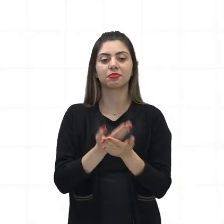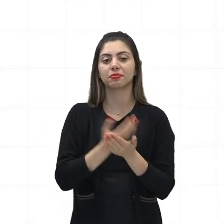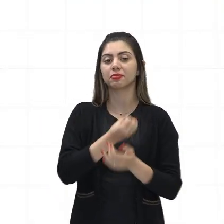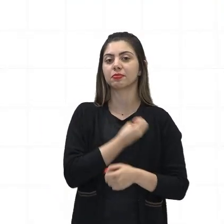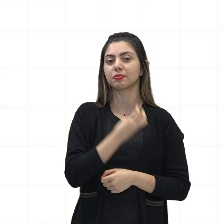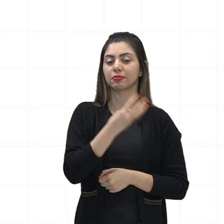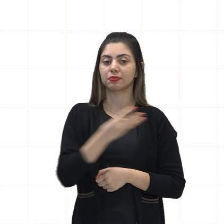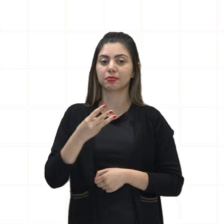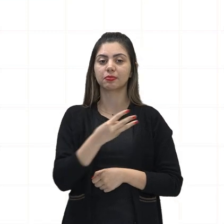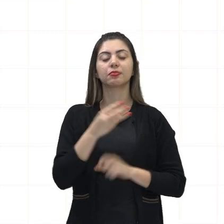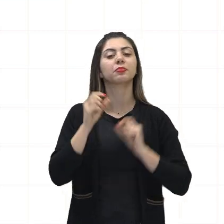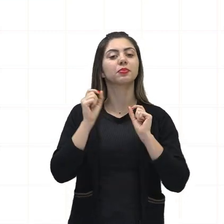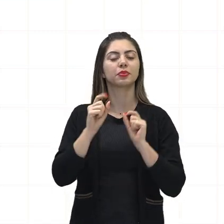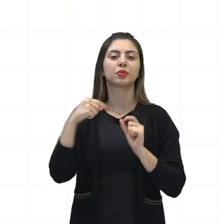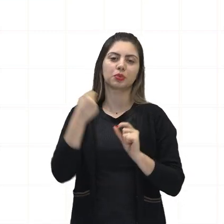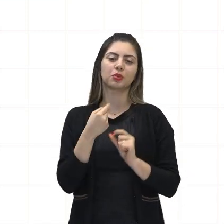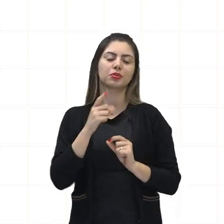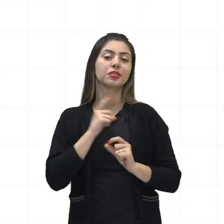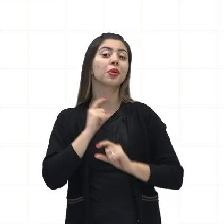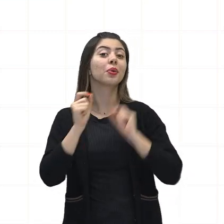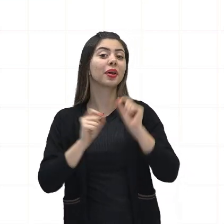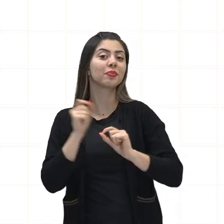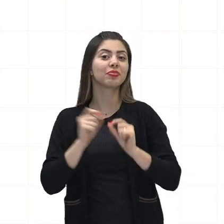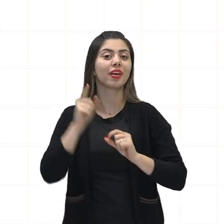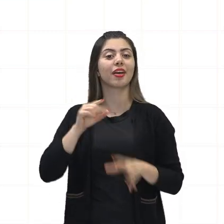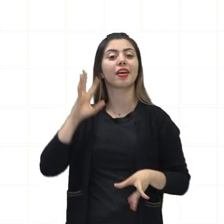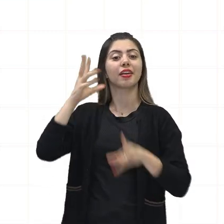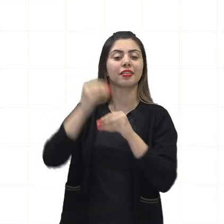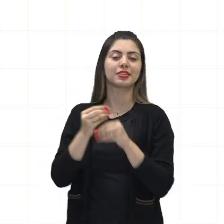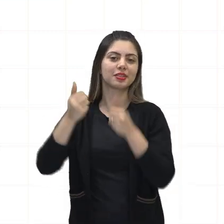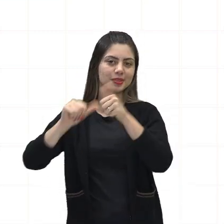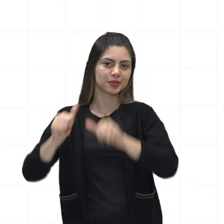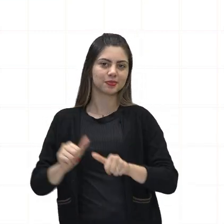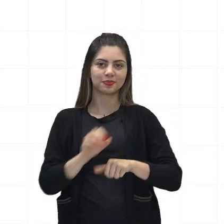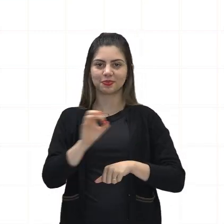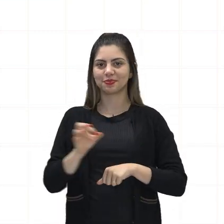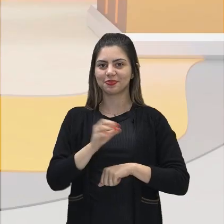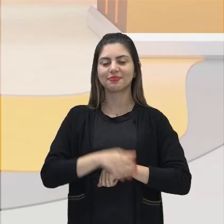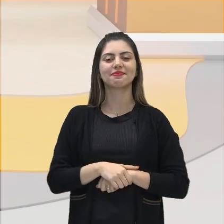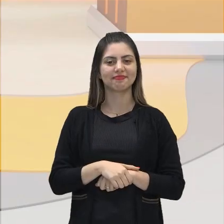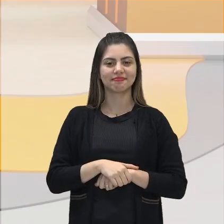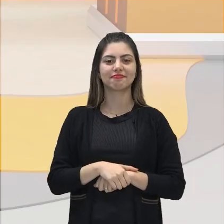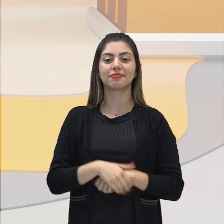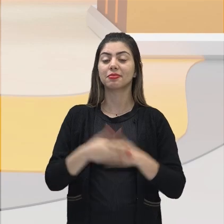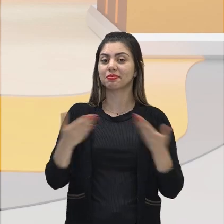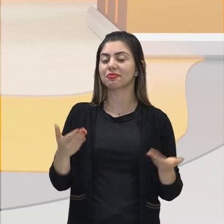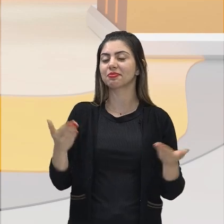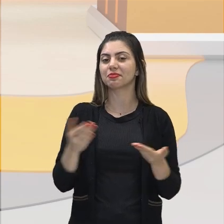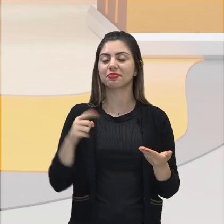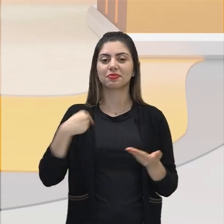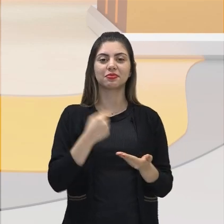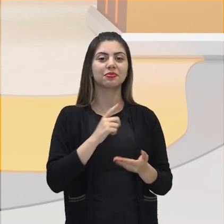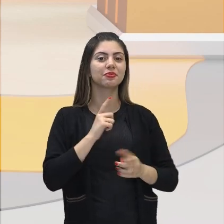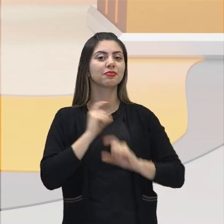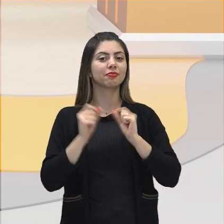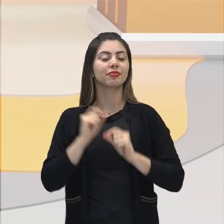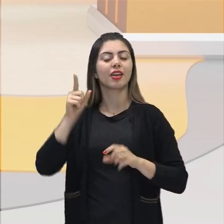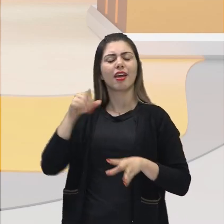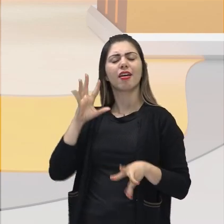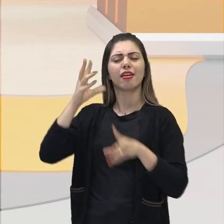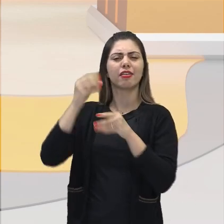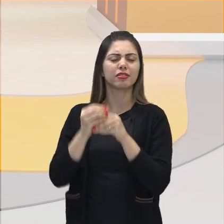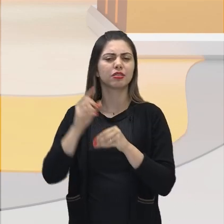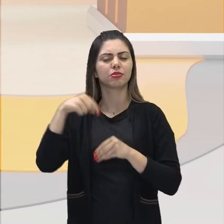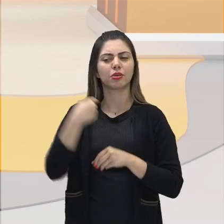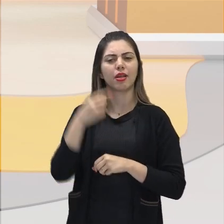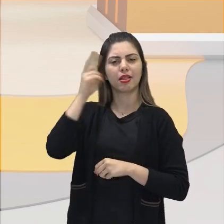de número 83, nós vamos verificar o quê? Revisão e avaliação, é isso mesmo. Hoje vamos revisar parte do conteúdo